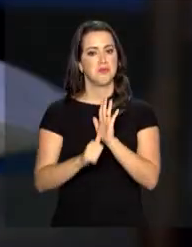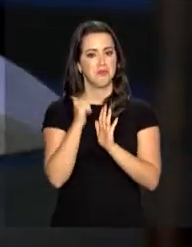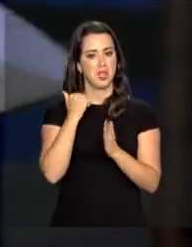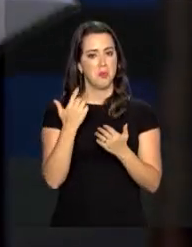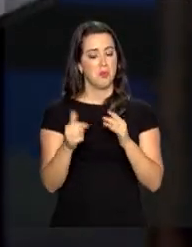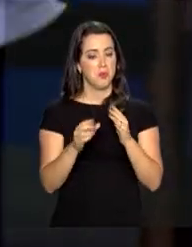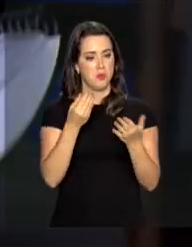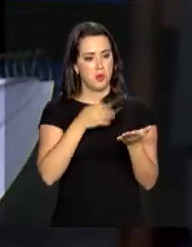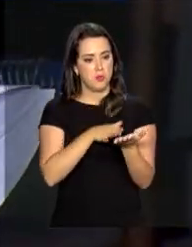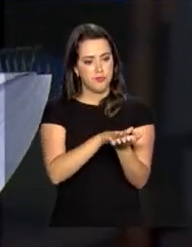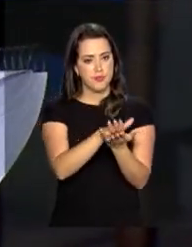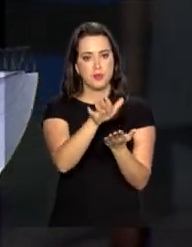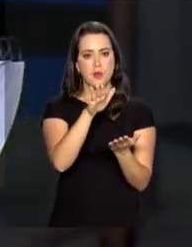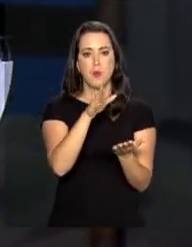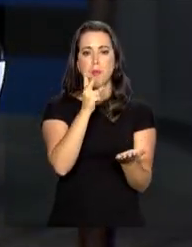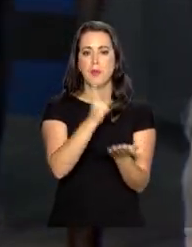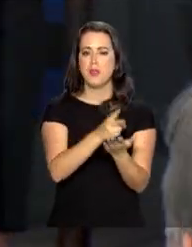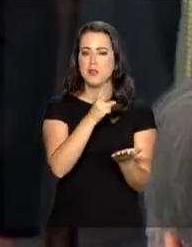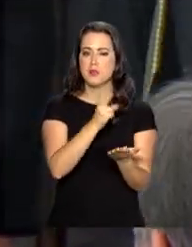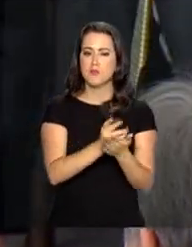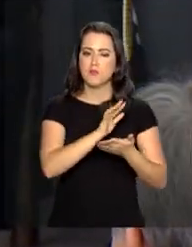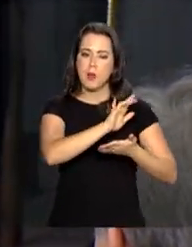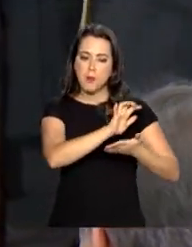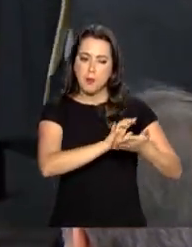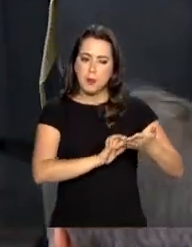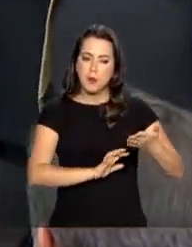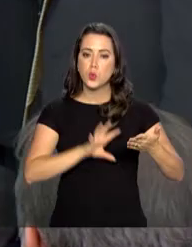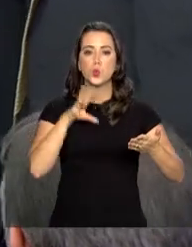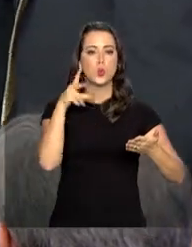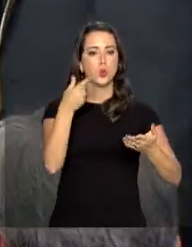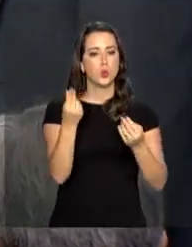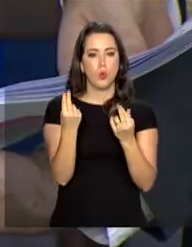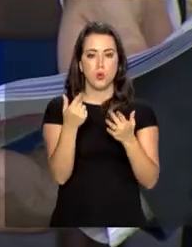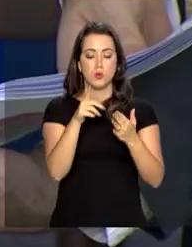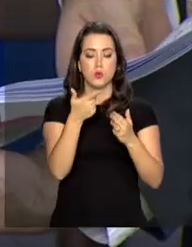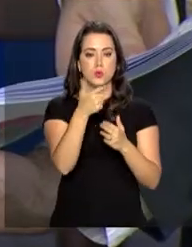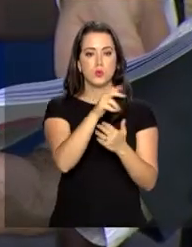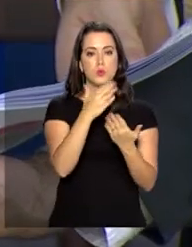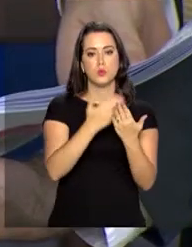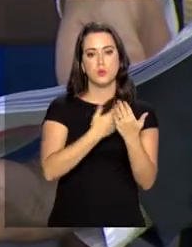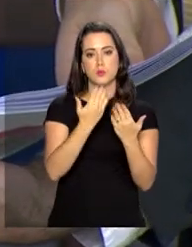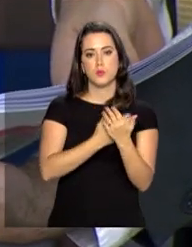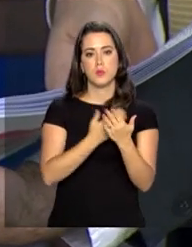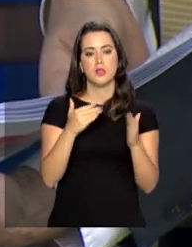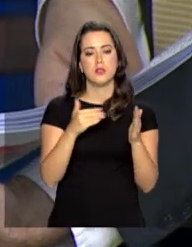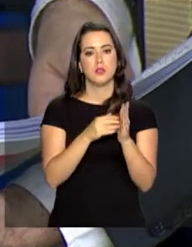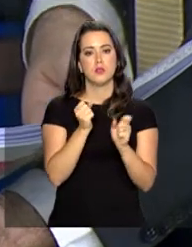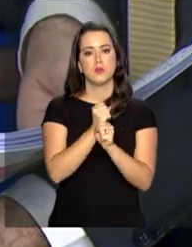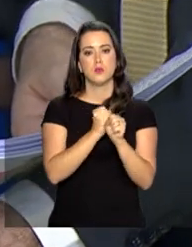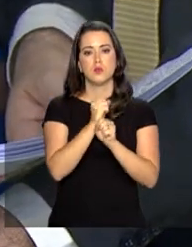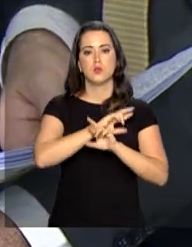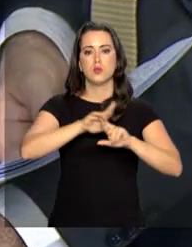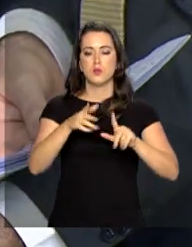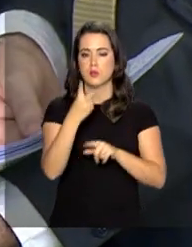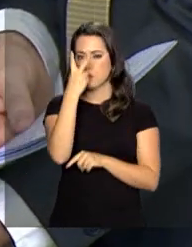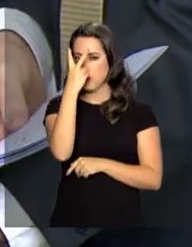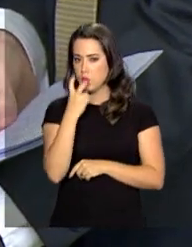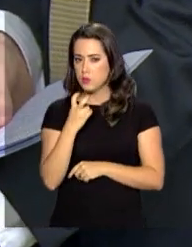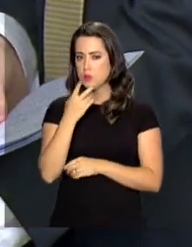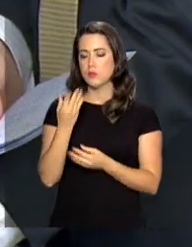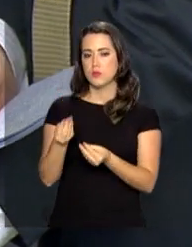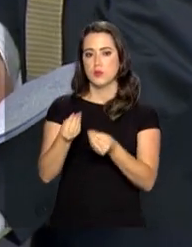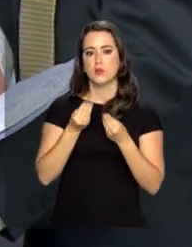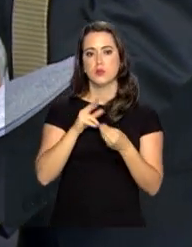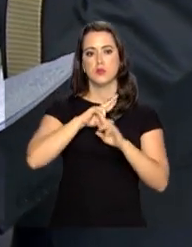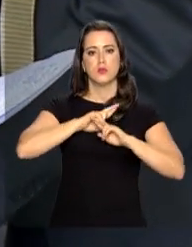primeira edição, a obra tem o mesmo conteúdo dos demais materiais didáticos. Até este ano, muitos alunos cegos recebiam